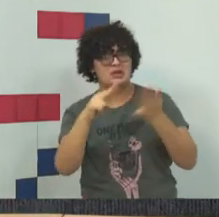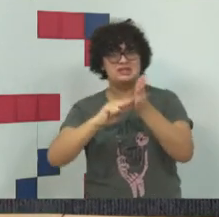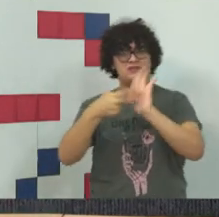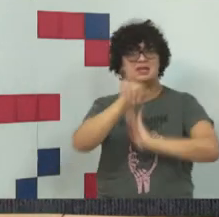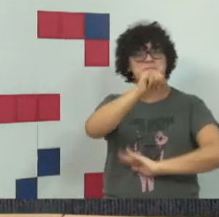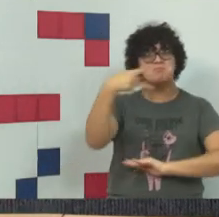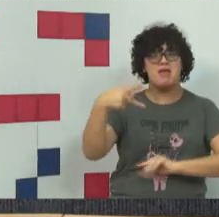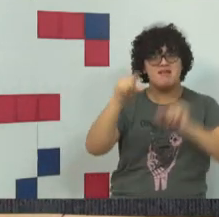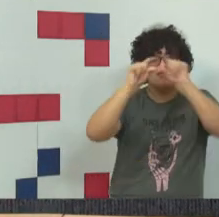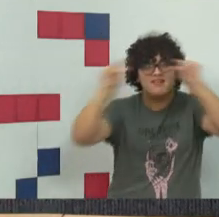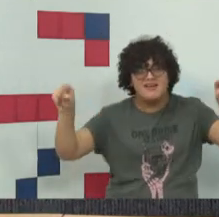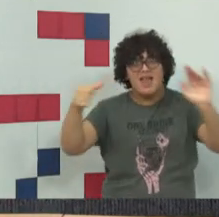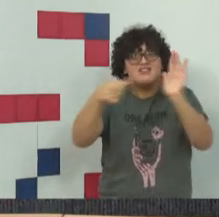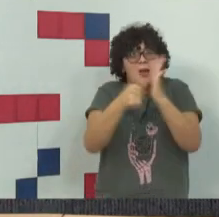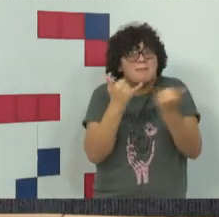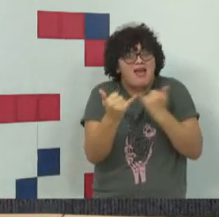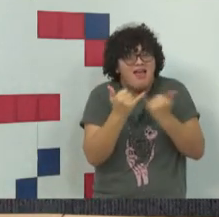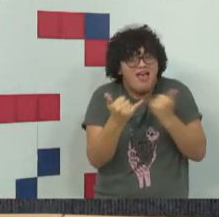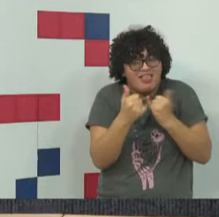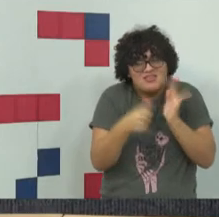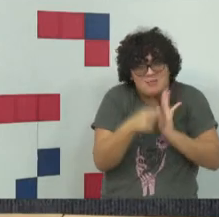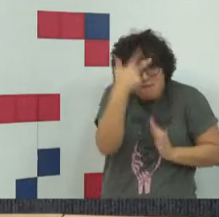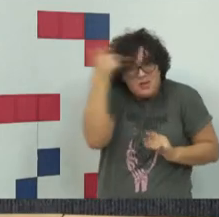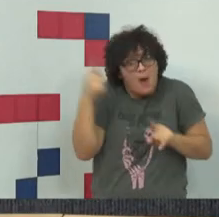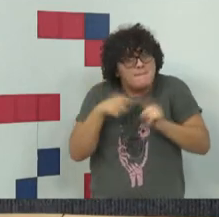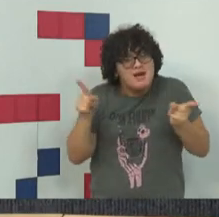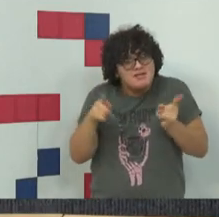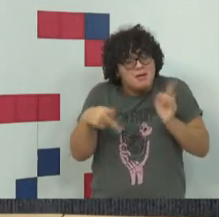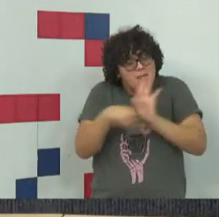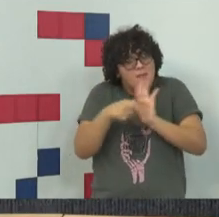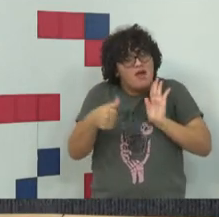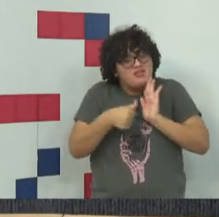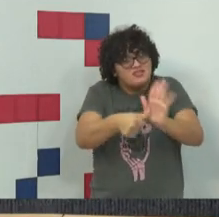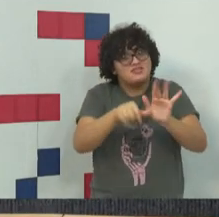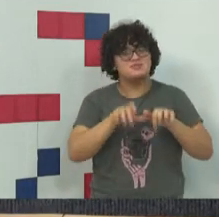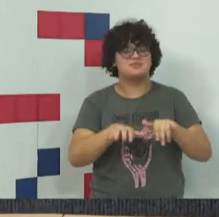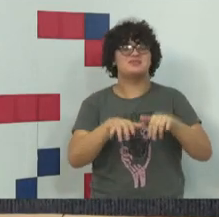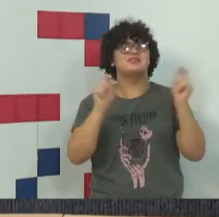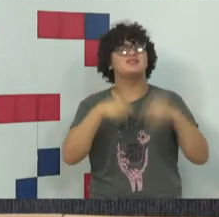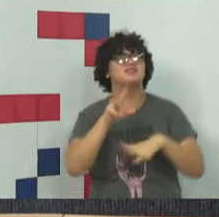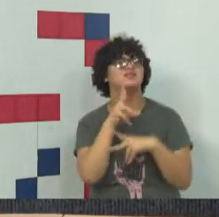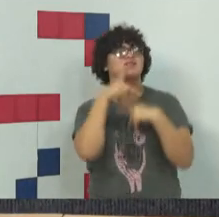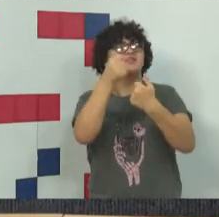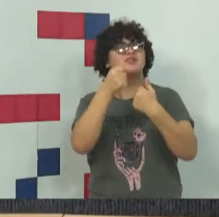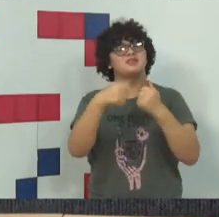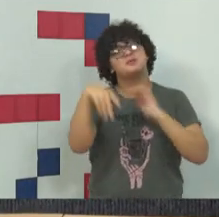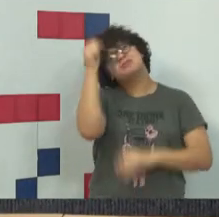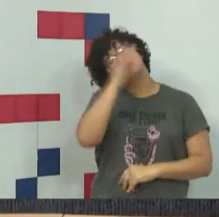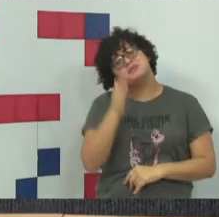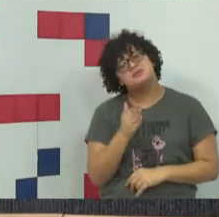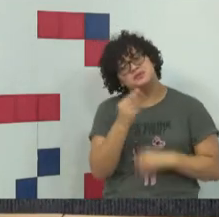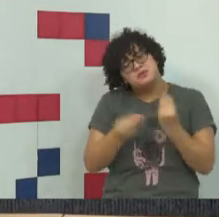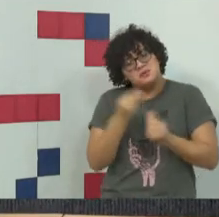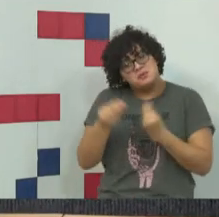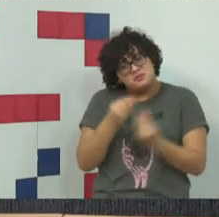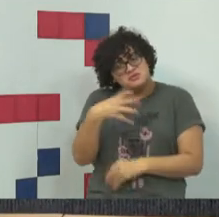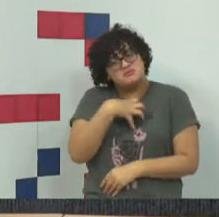administrador, conexão de internet, enfim, o marco civil regulatório vem no esforço brasileiro no sentido de